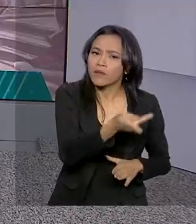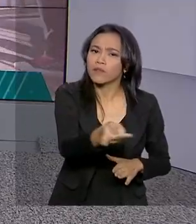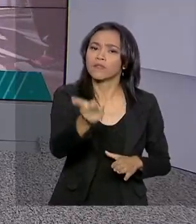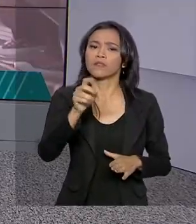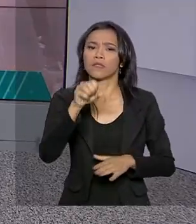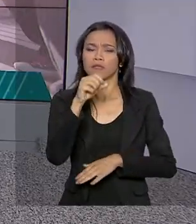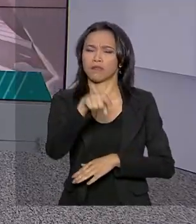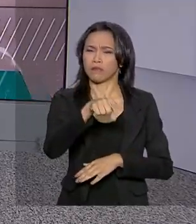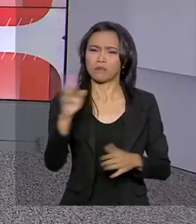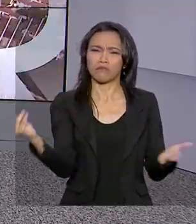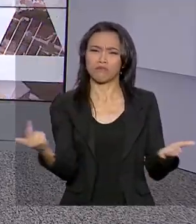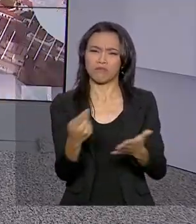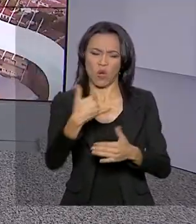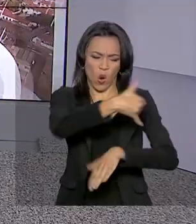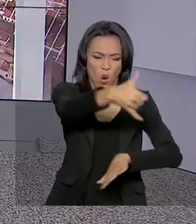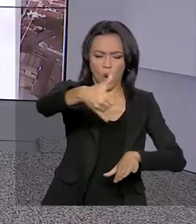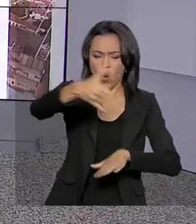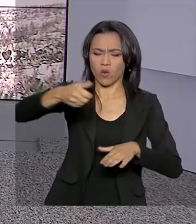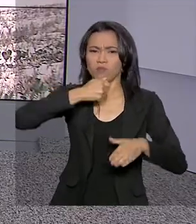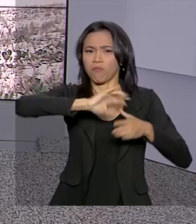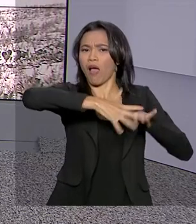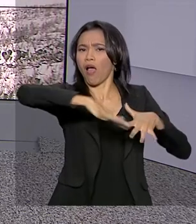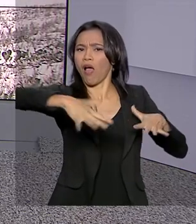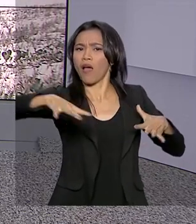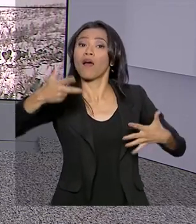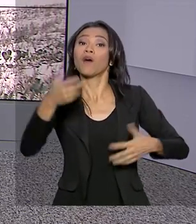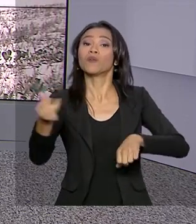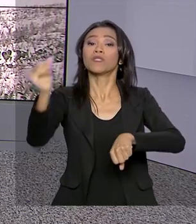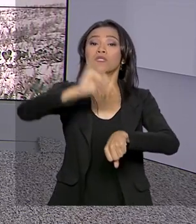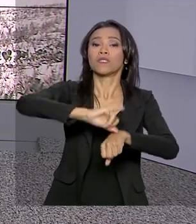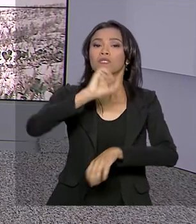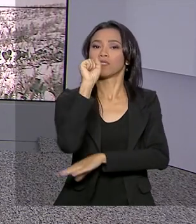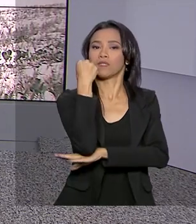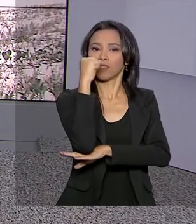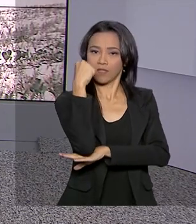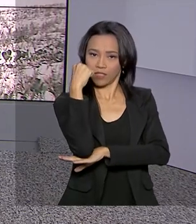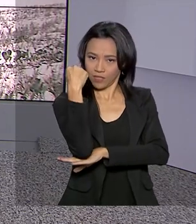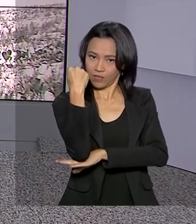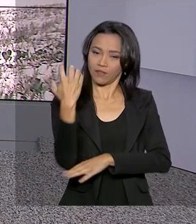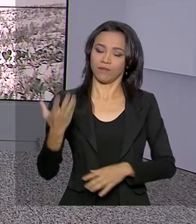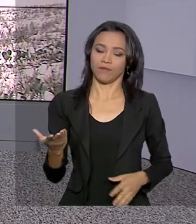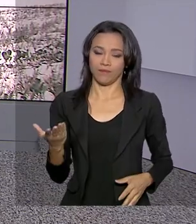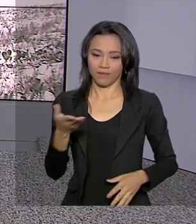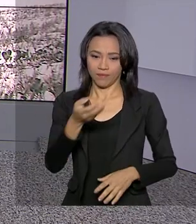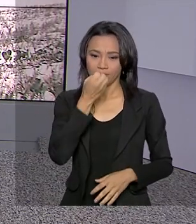Vamos falar então com o repórter Pablo Mundim, que está lá em Aracaju, Sergipe. Pablo, bom dia para você.